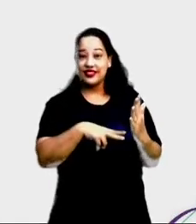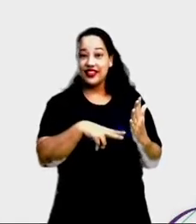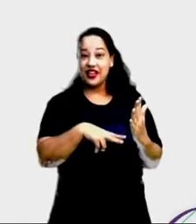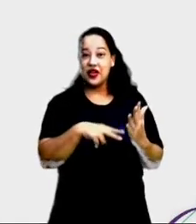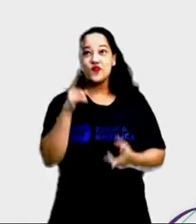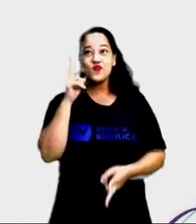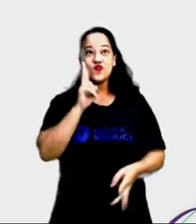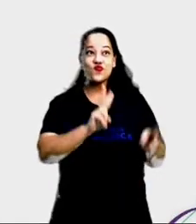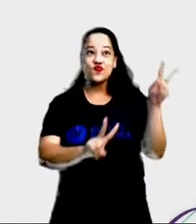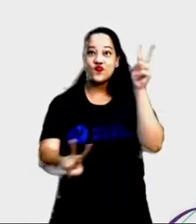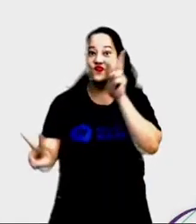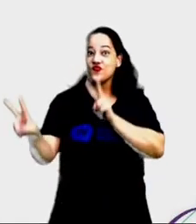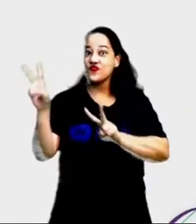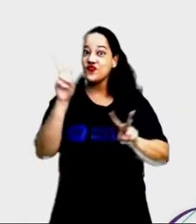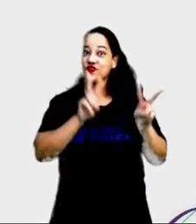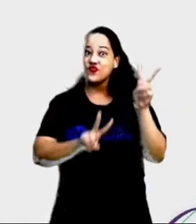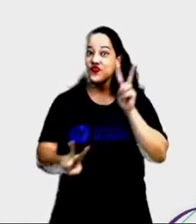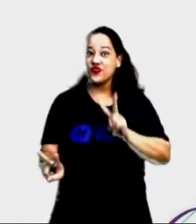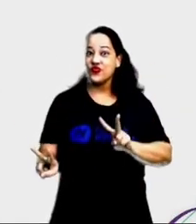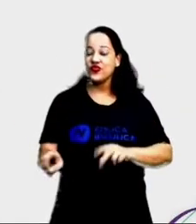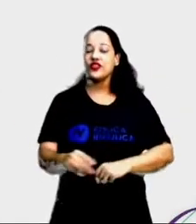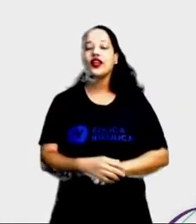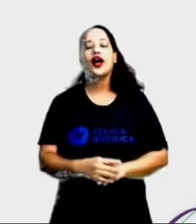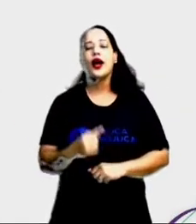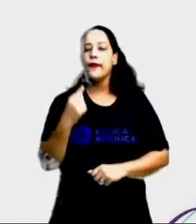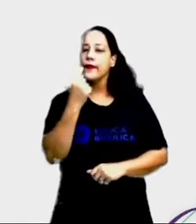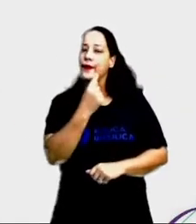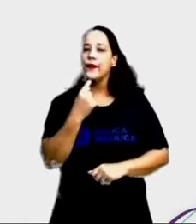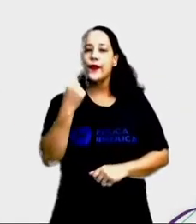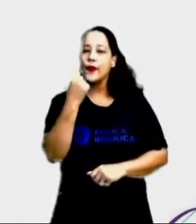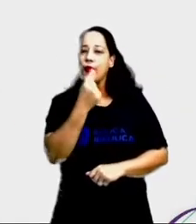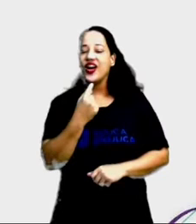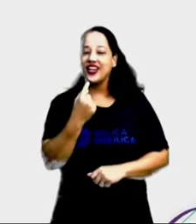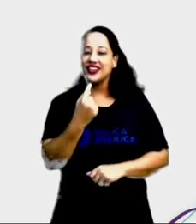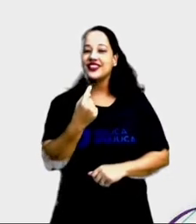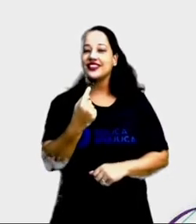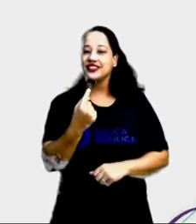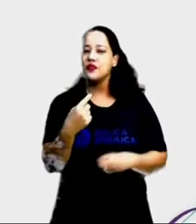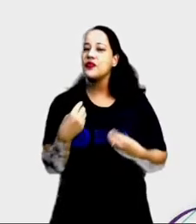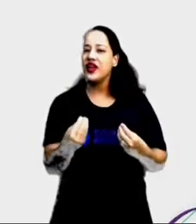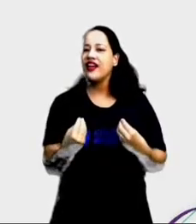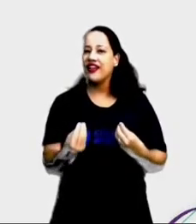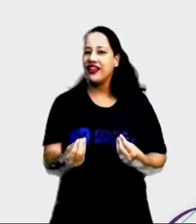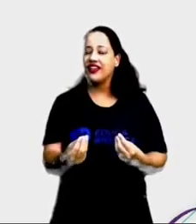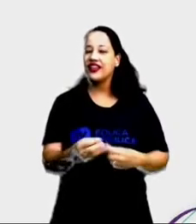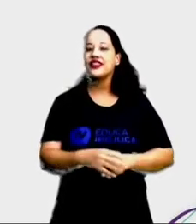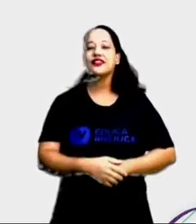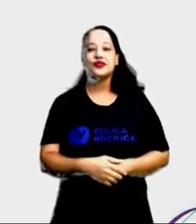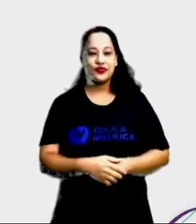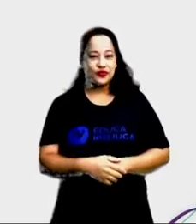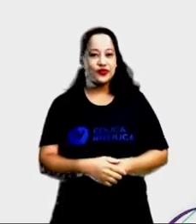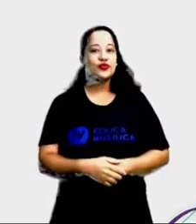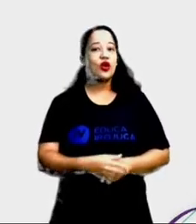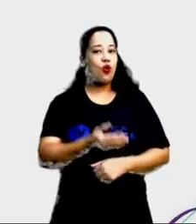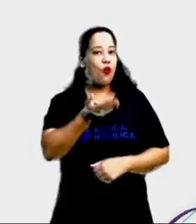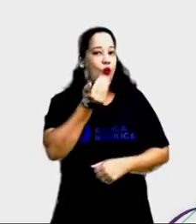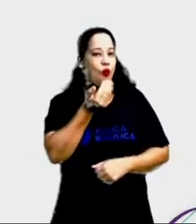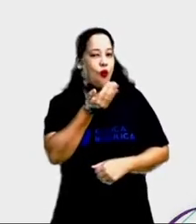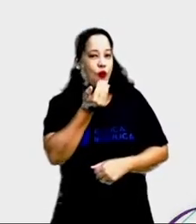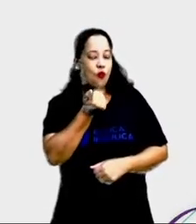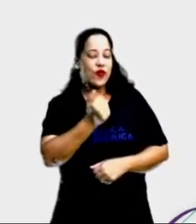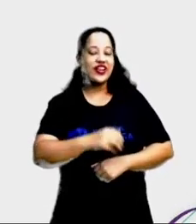enxergar. A boca. A boca serve para comer,